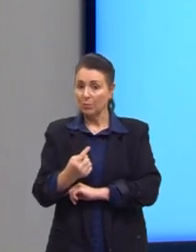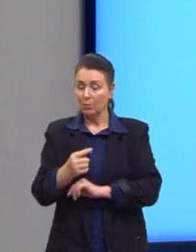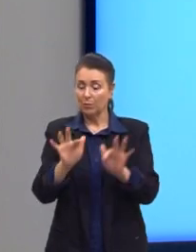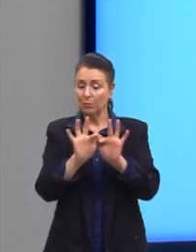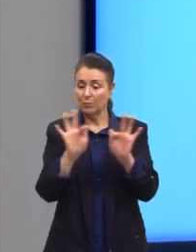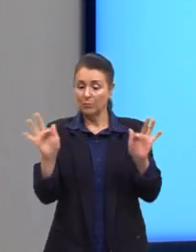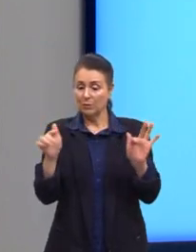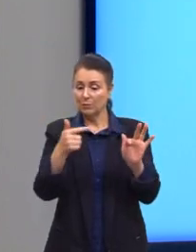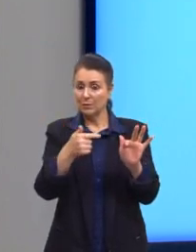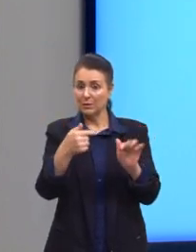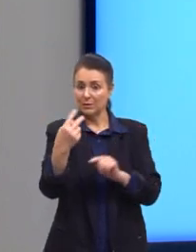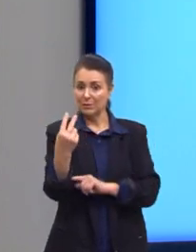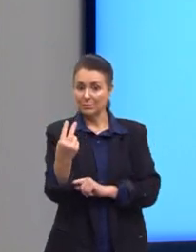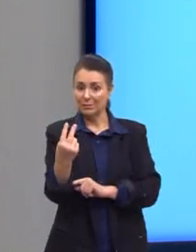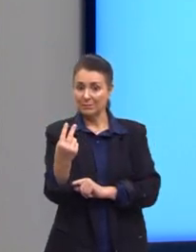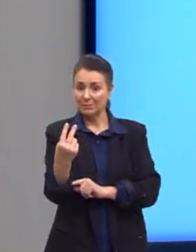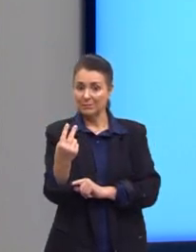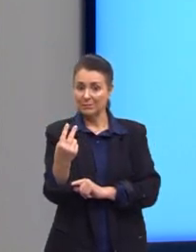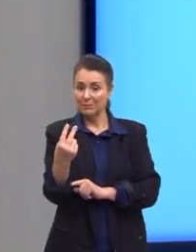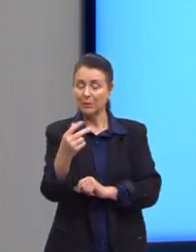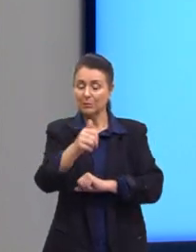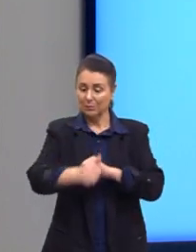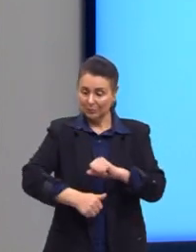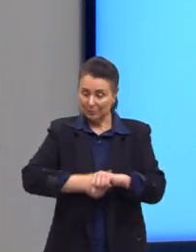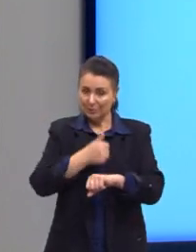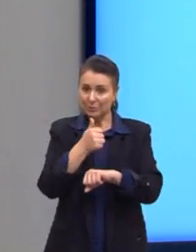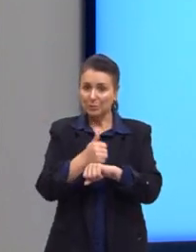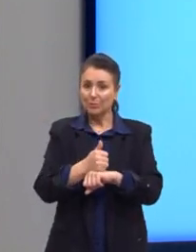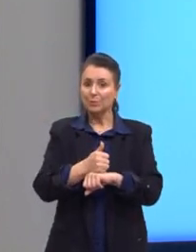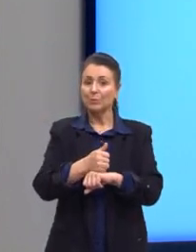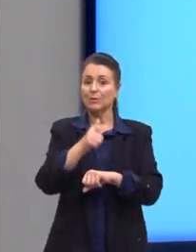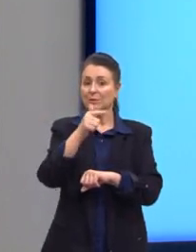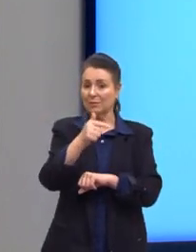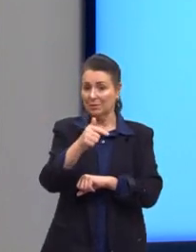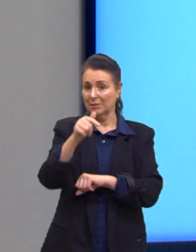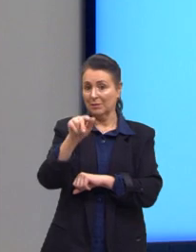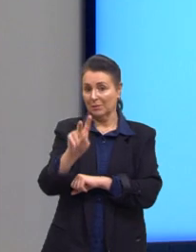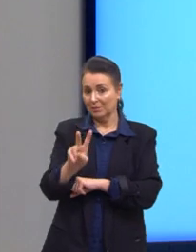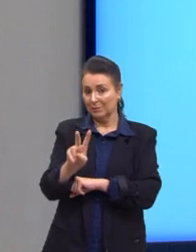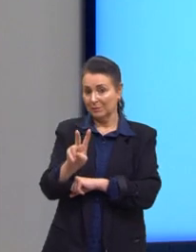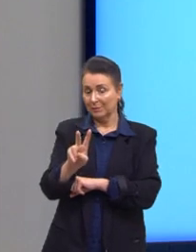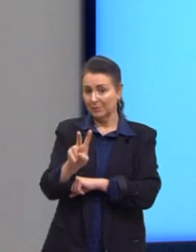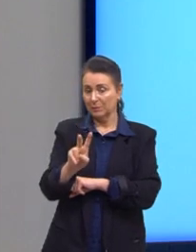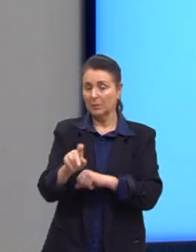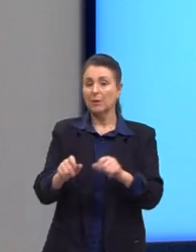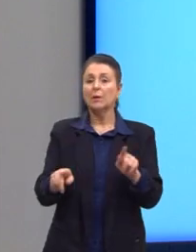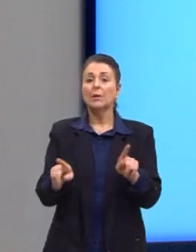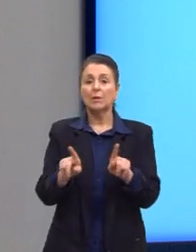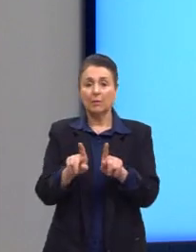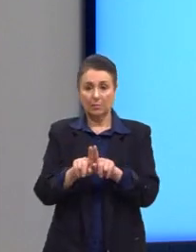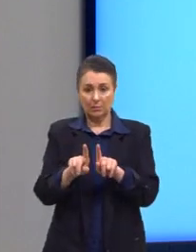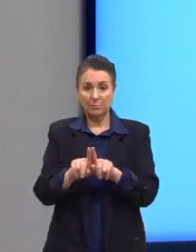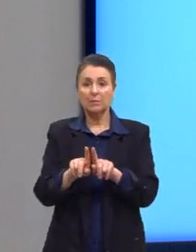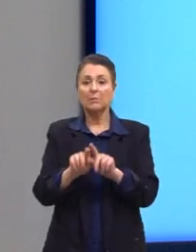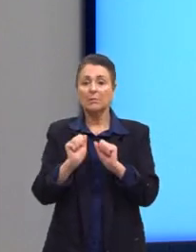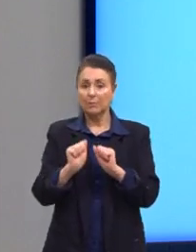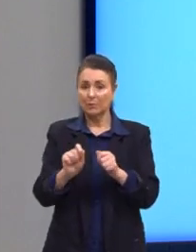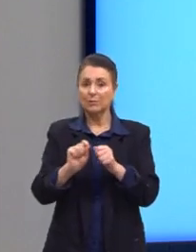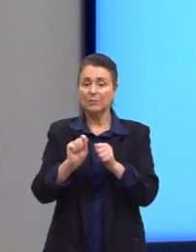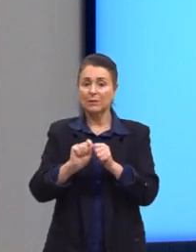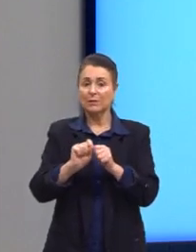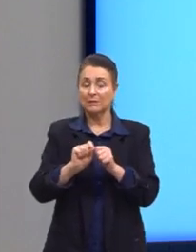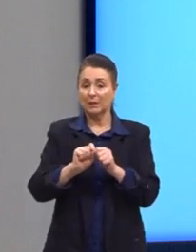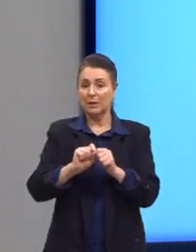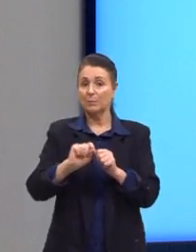função é 72. Então, substituímos aqui por 72. O mesmo pode ser feito depois para o